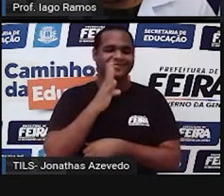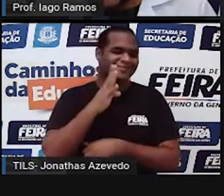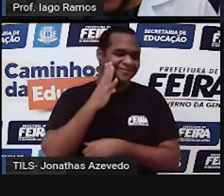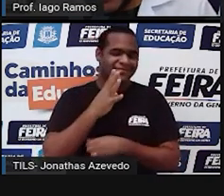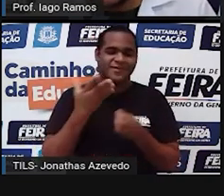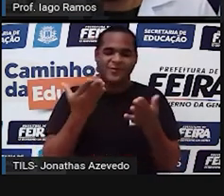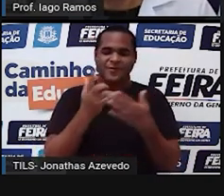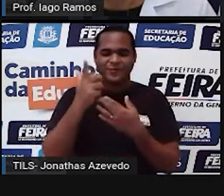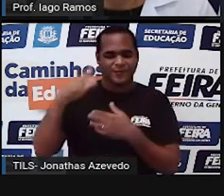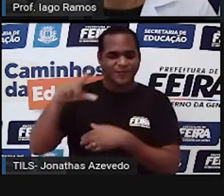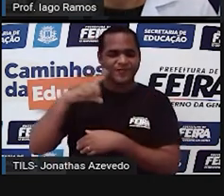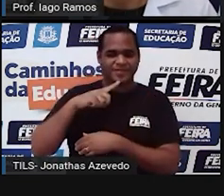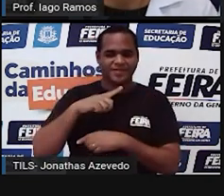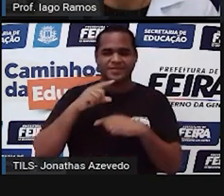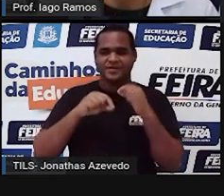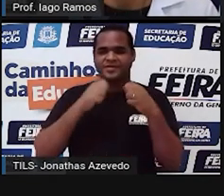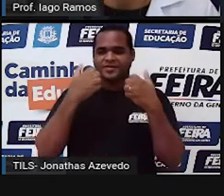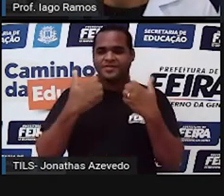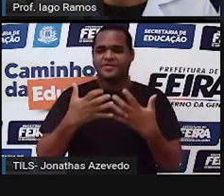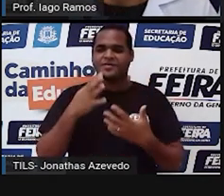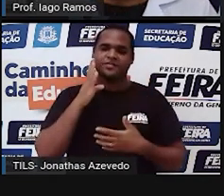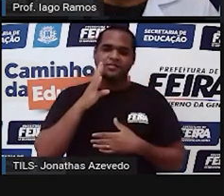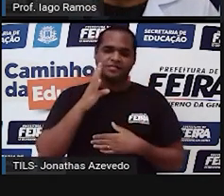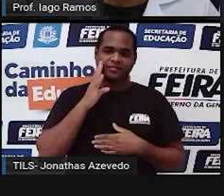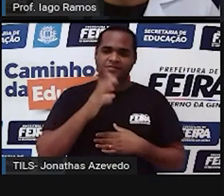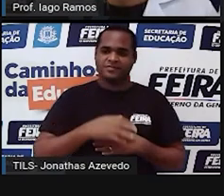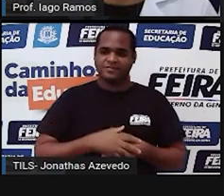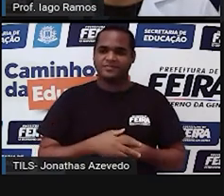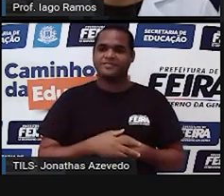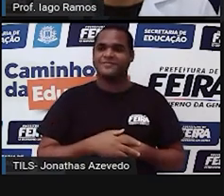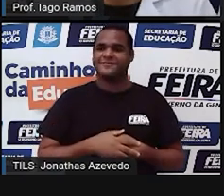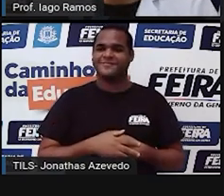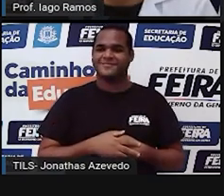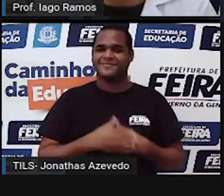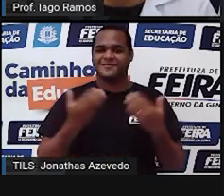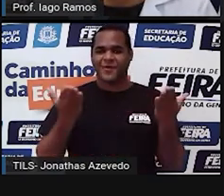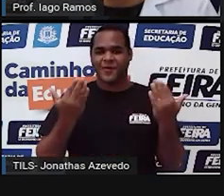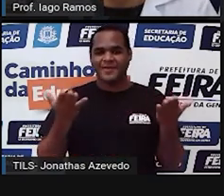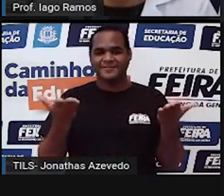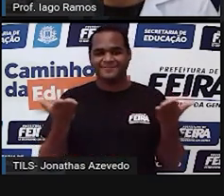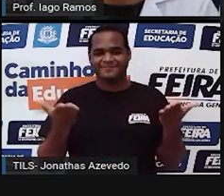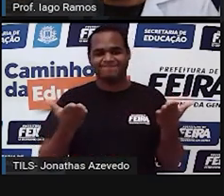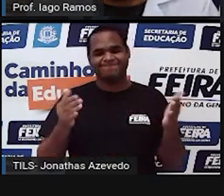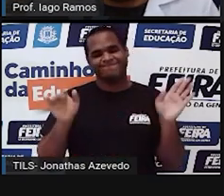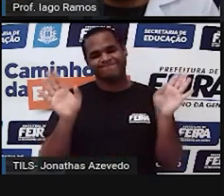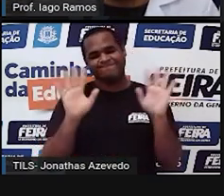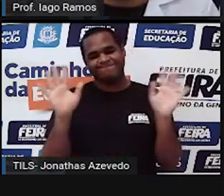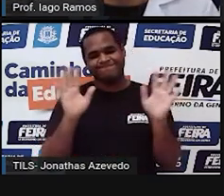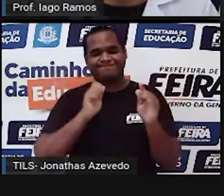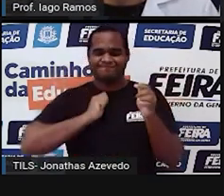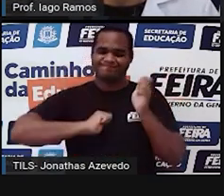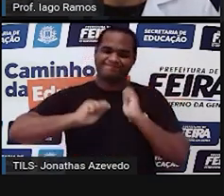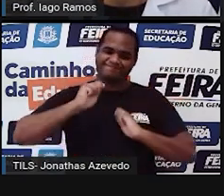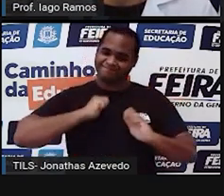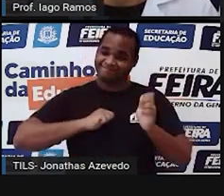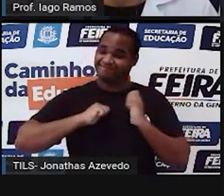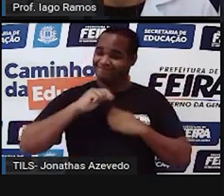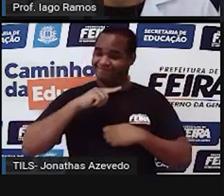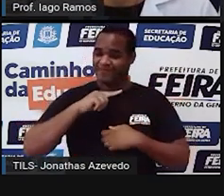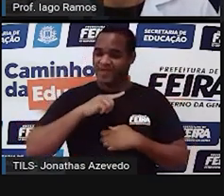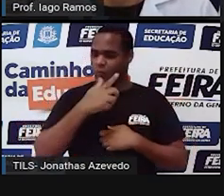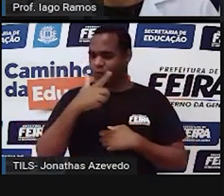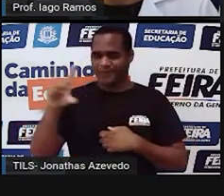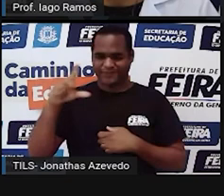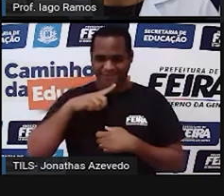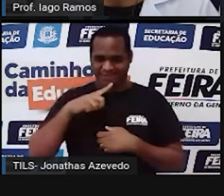uma vez estar aqui com você e vamos nos despedindo dessa aula ansiosos né para a nossa